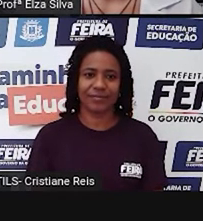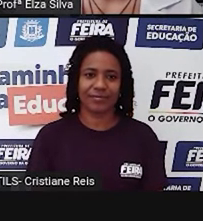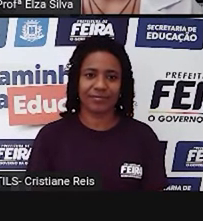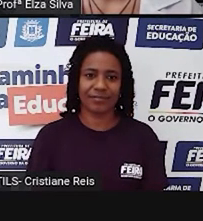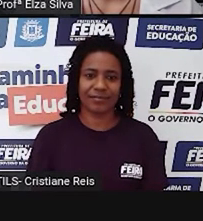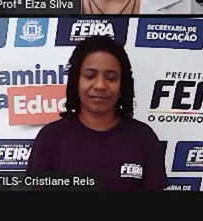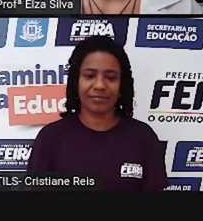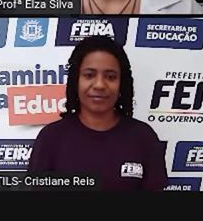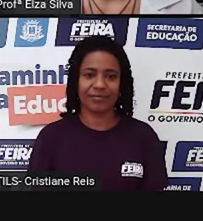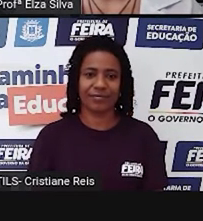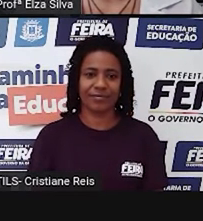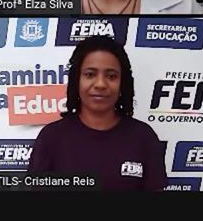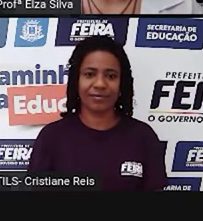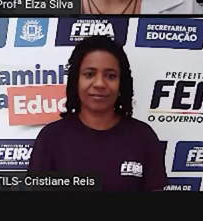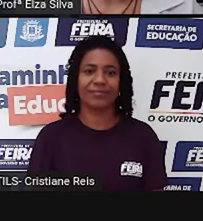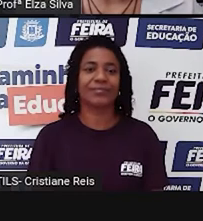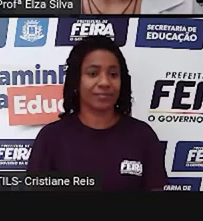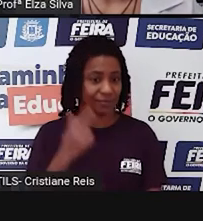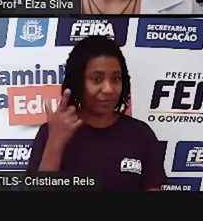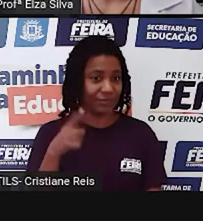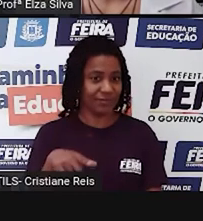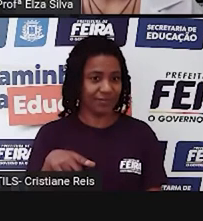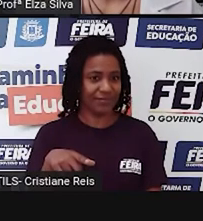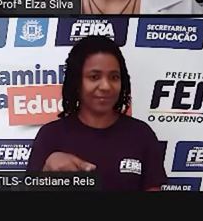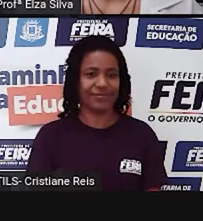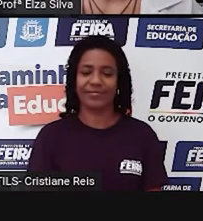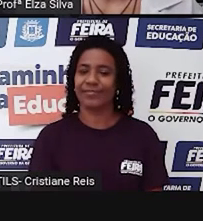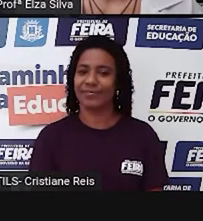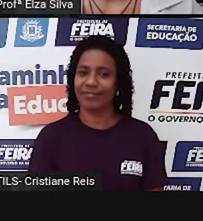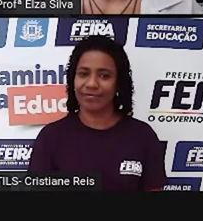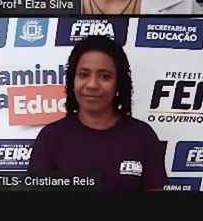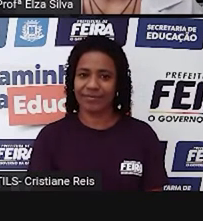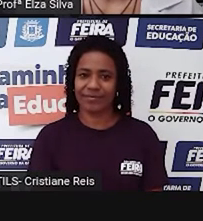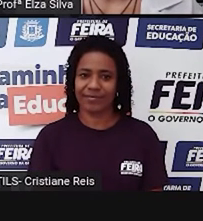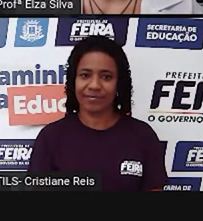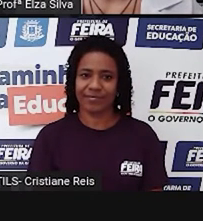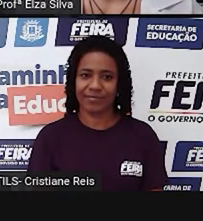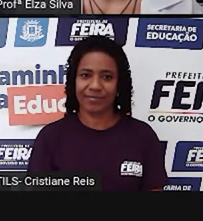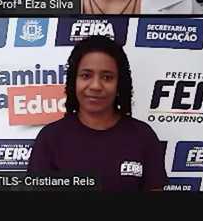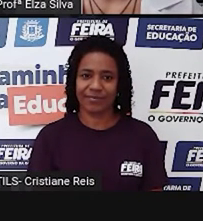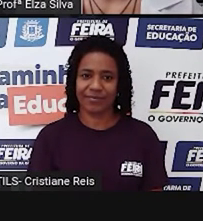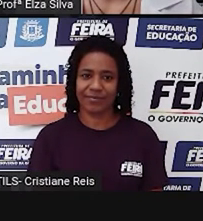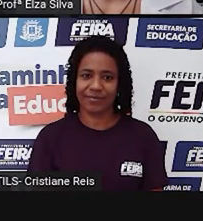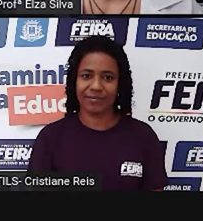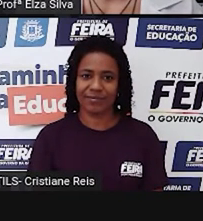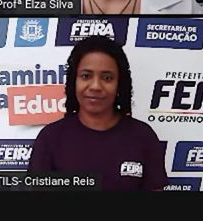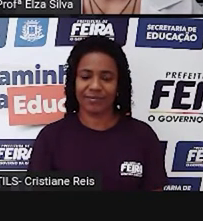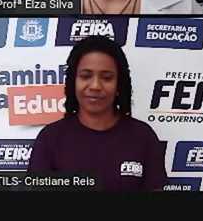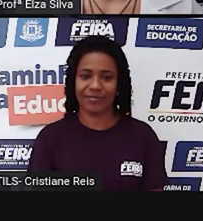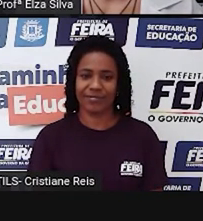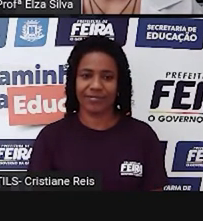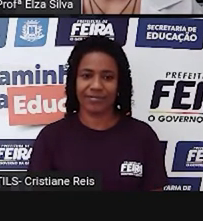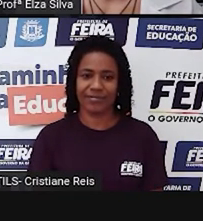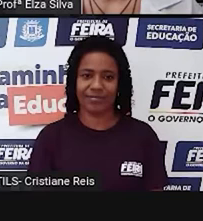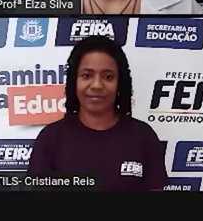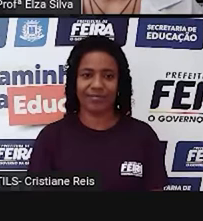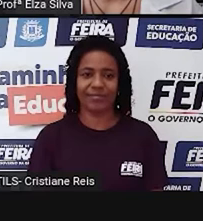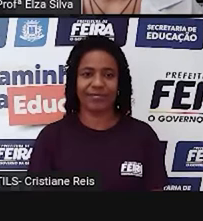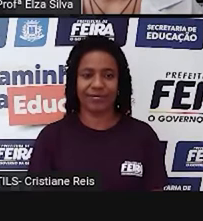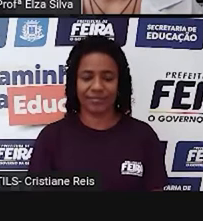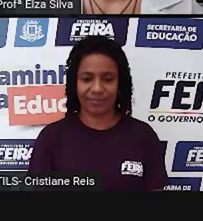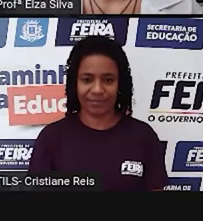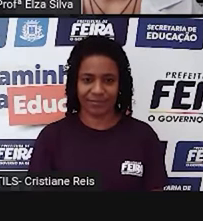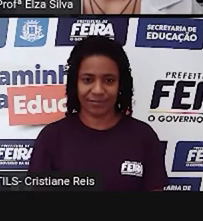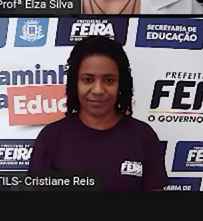large, journal, realize. Repeat again. College, pretend, lunch, fabric, tax, mayor, large, journal,